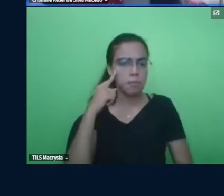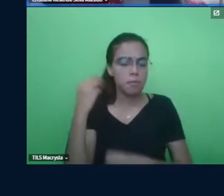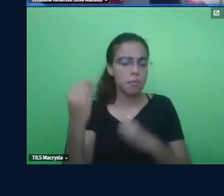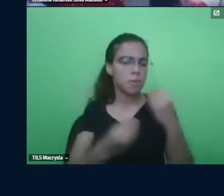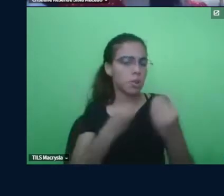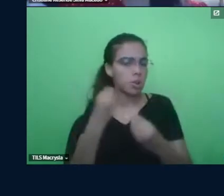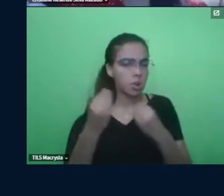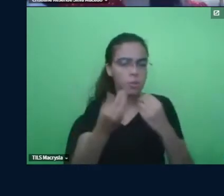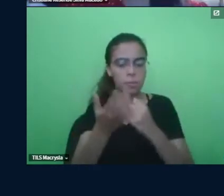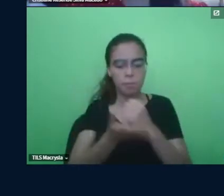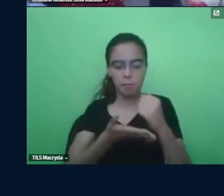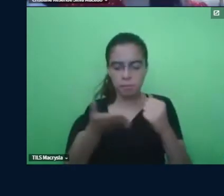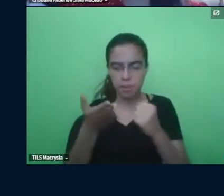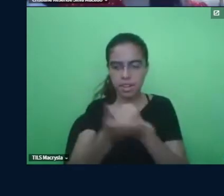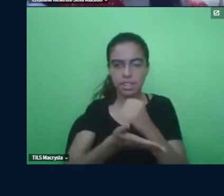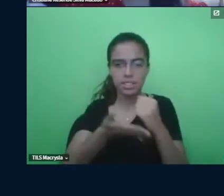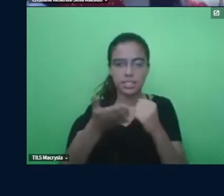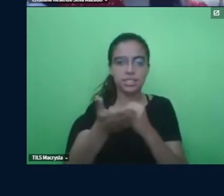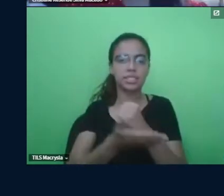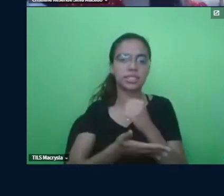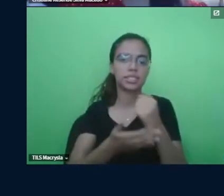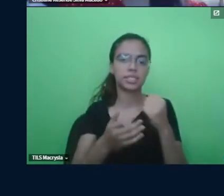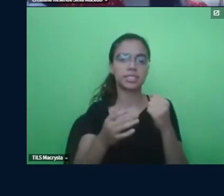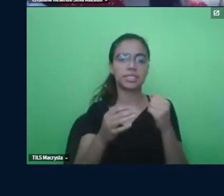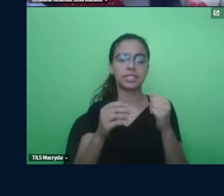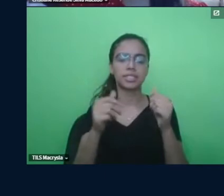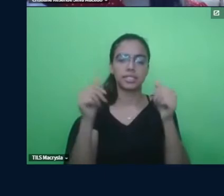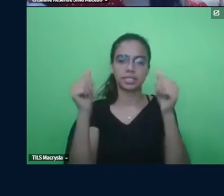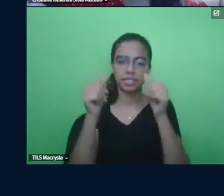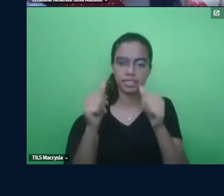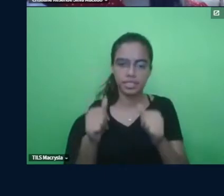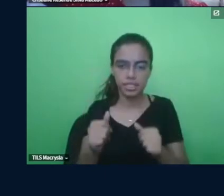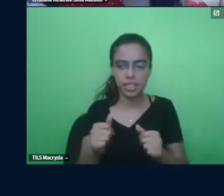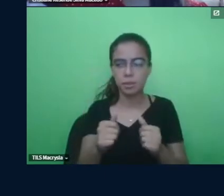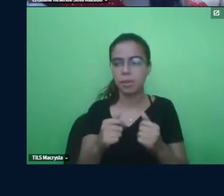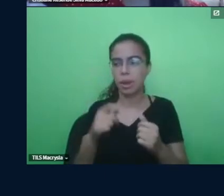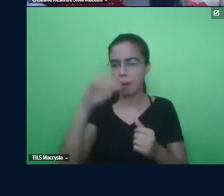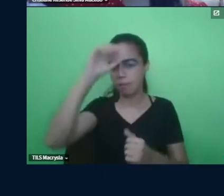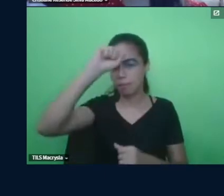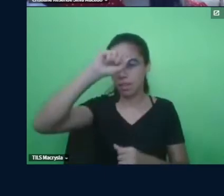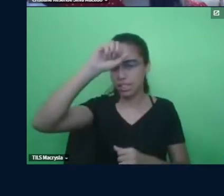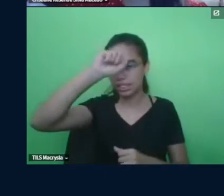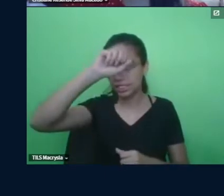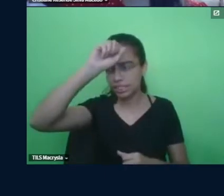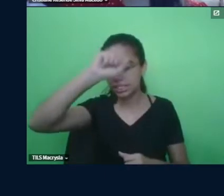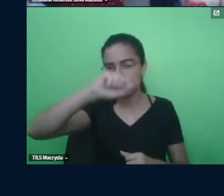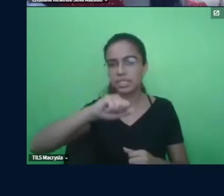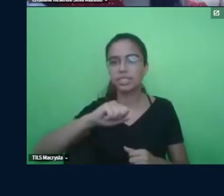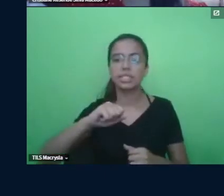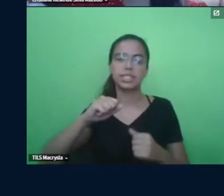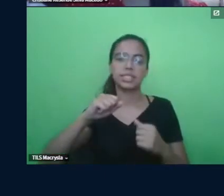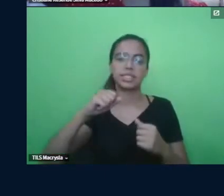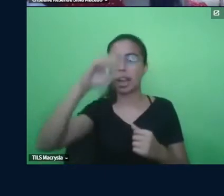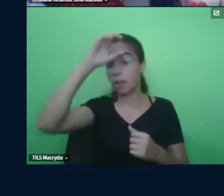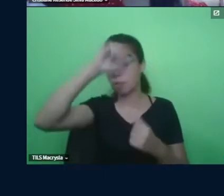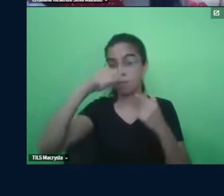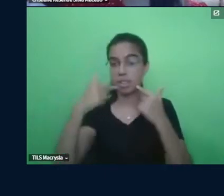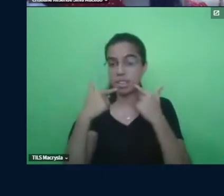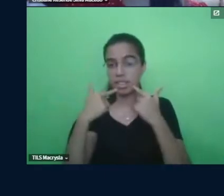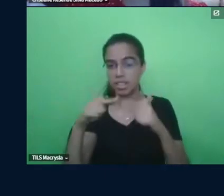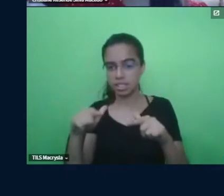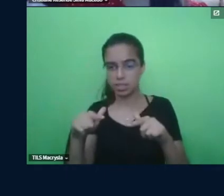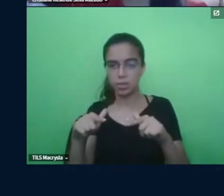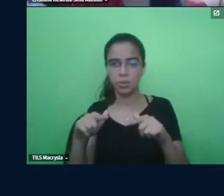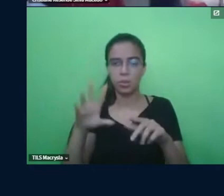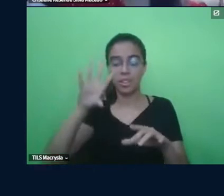imagem ou aquisição, a gente está tratando como aprendizagem, essa aprendizagem de língua dentro